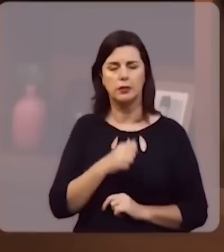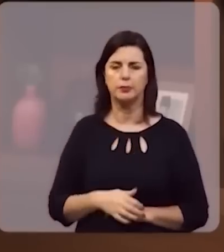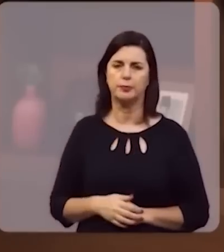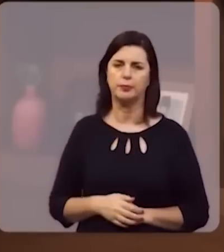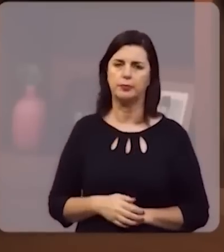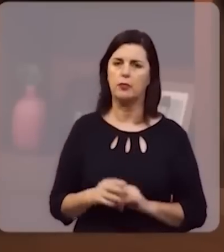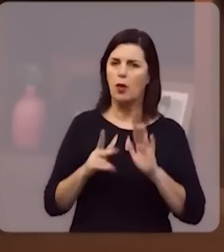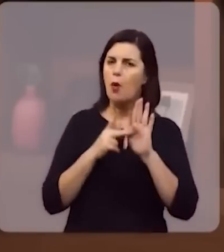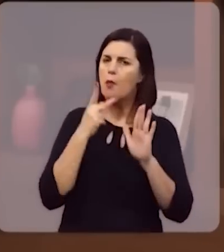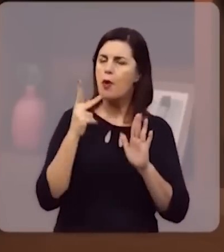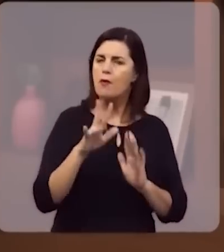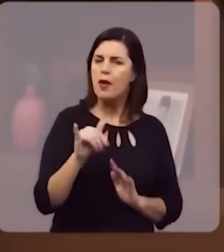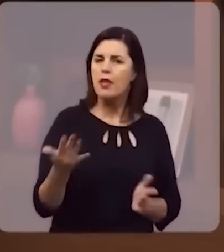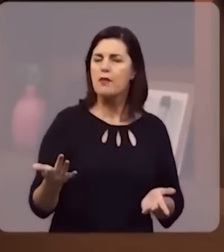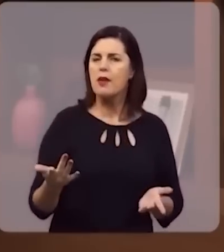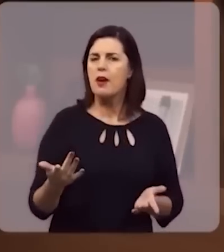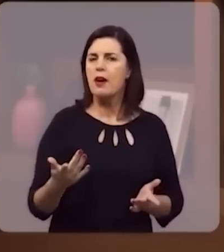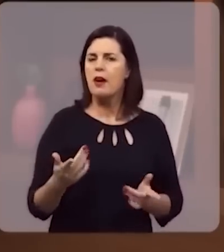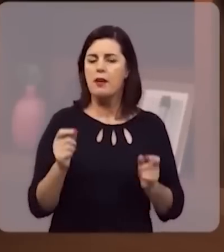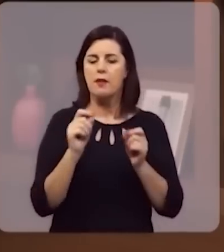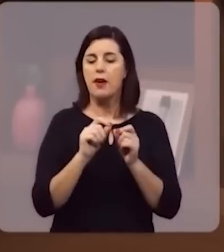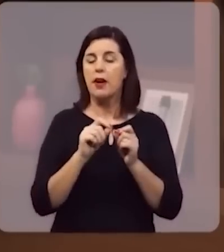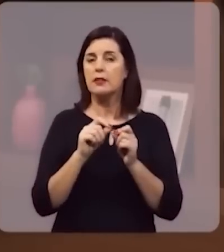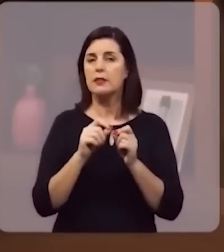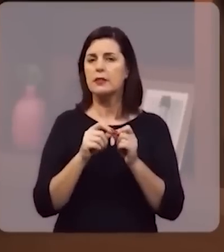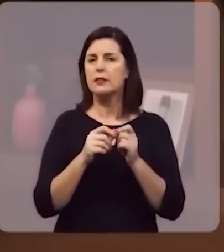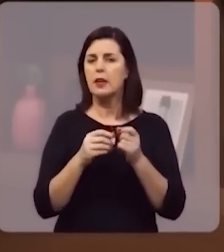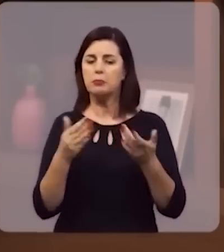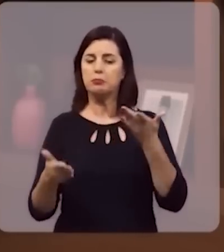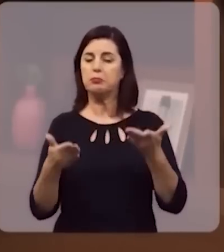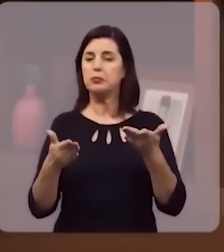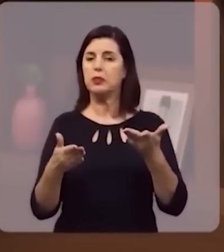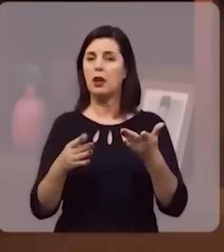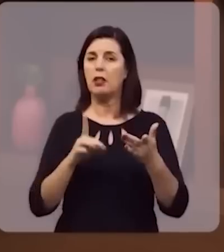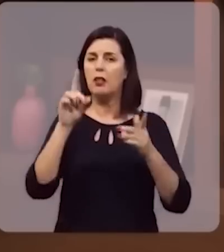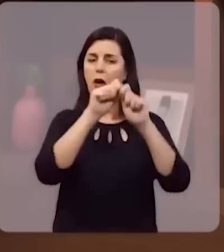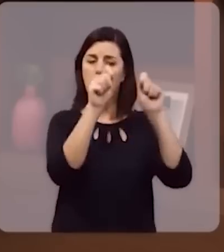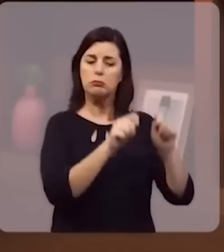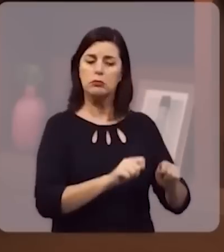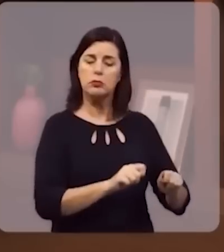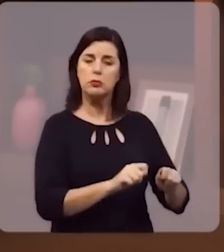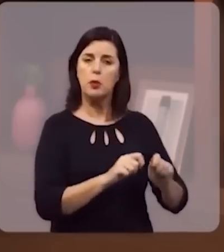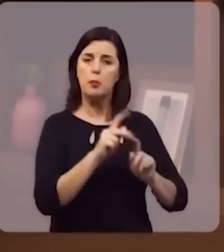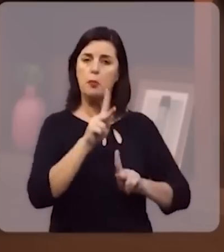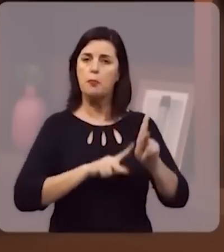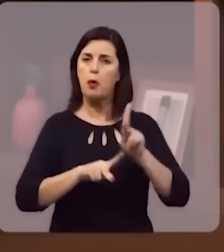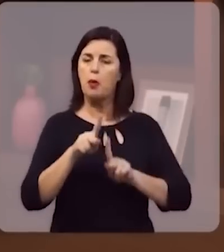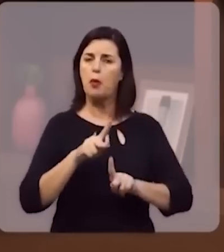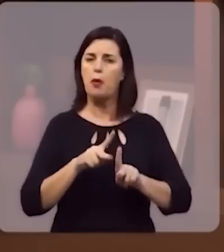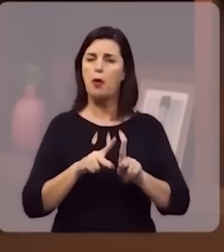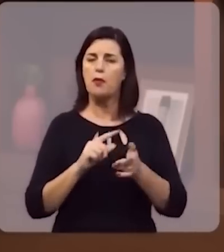o profeta vai fazer um paralelo entre Deus e os ídolos dos povos, nos versos